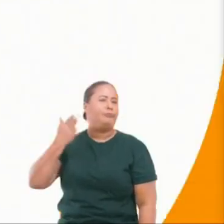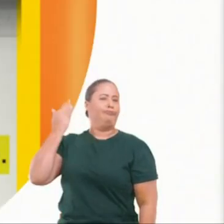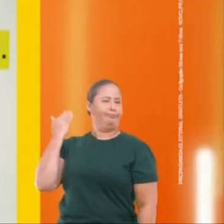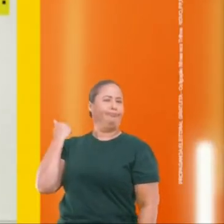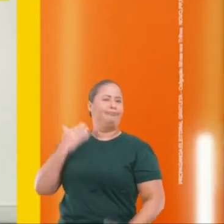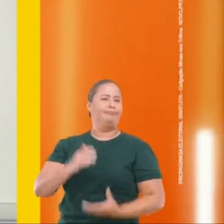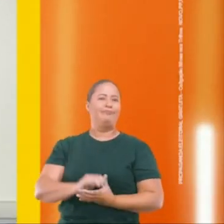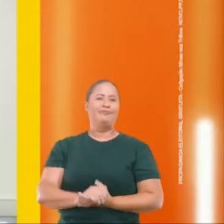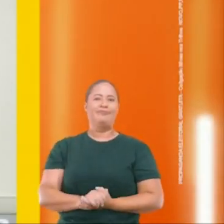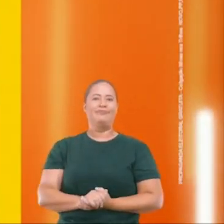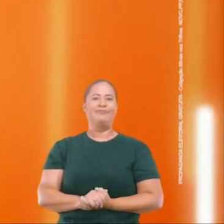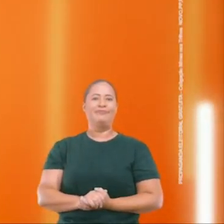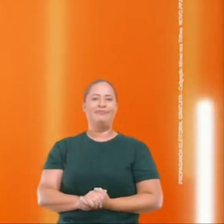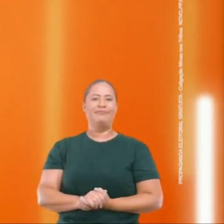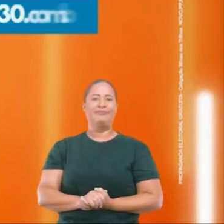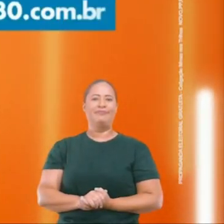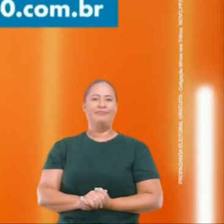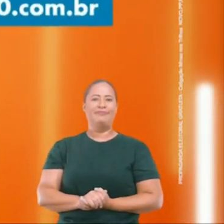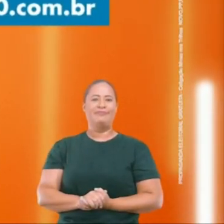política.